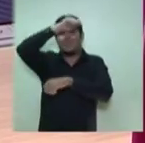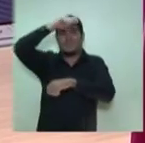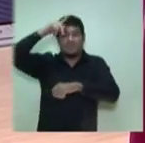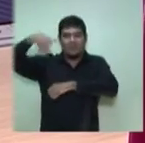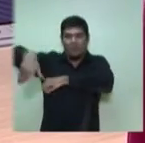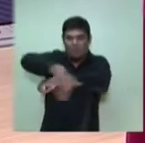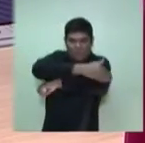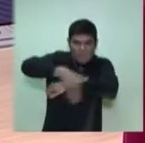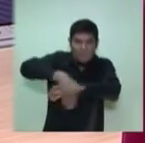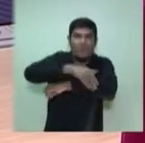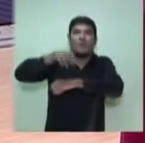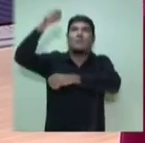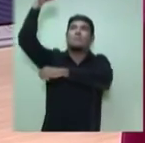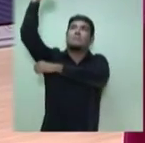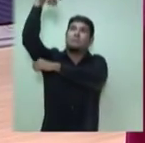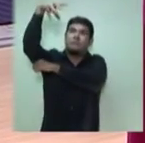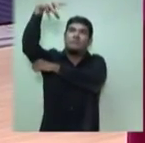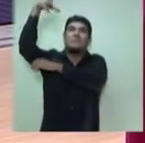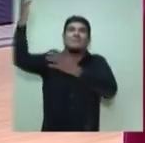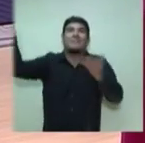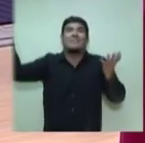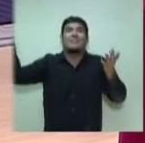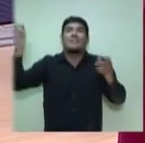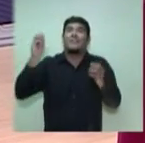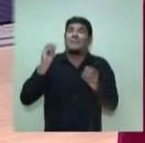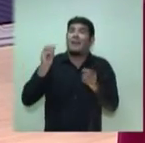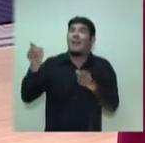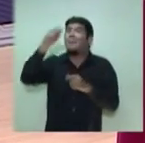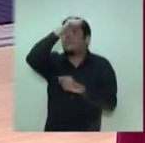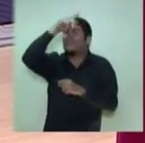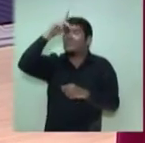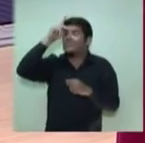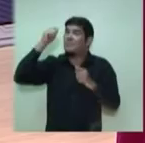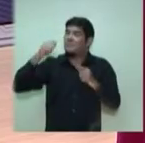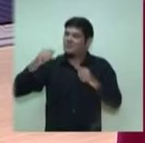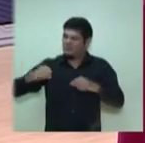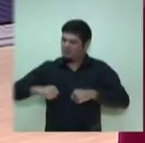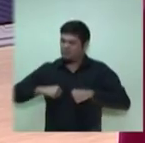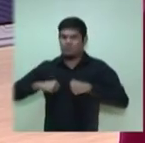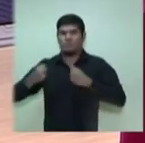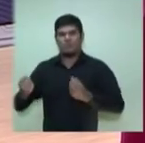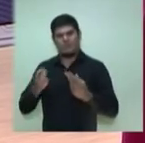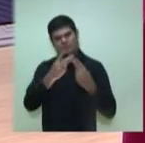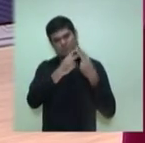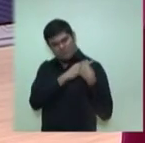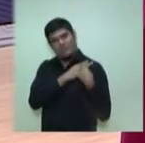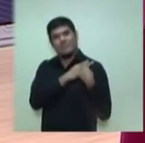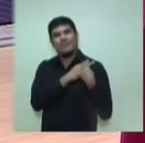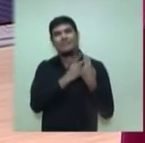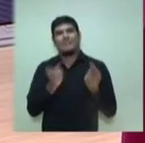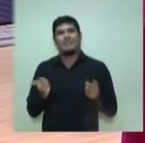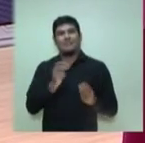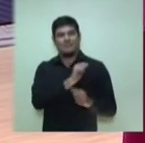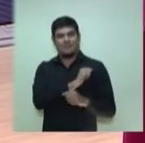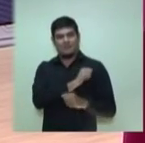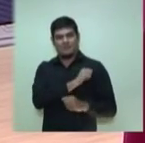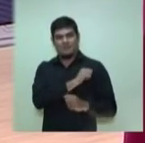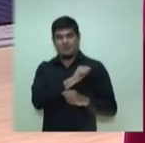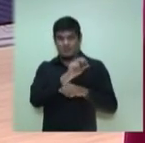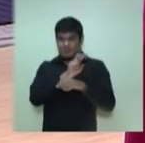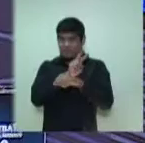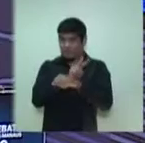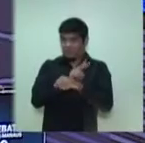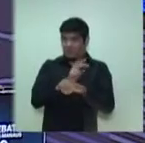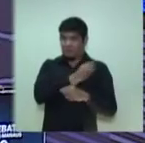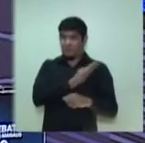com uma política de segurança pública. A Prefeitura precisa assumir parcela de responsabilidade na política de segurança pública e vai assumir a partir do